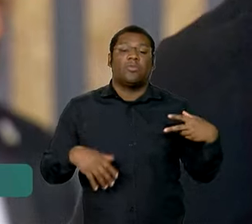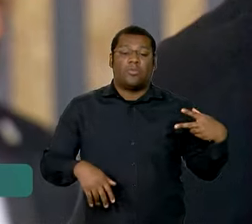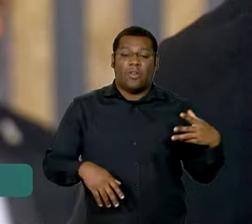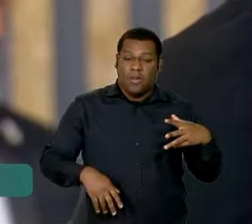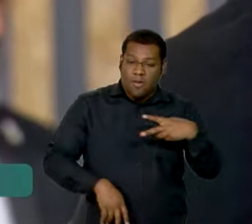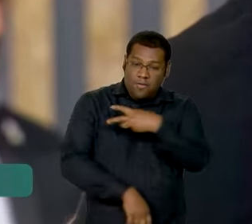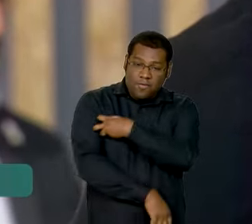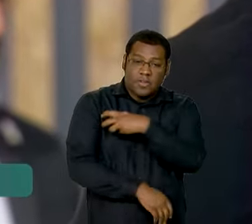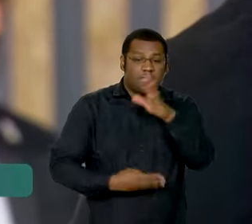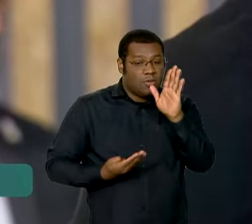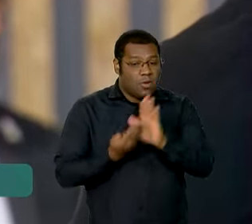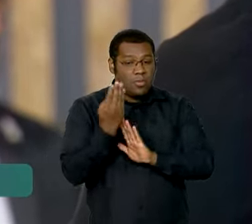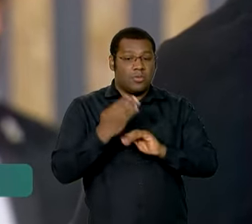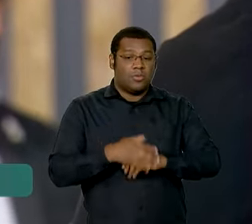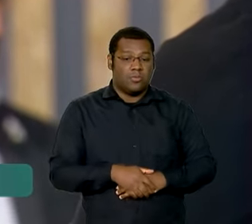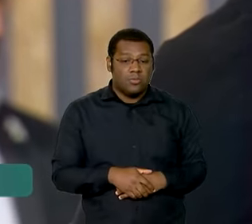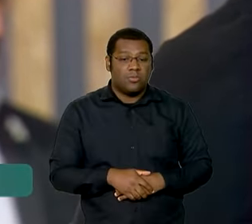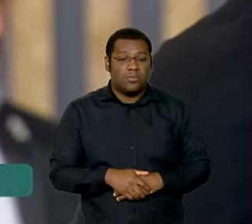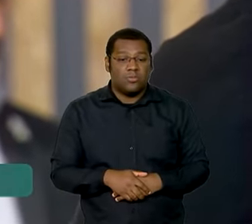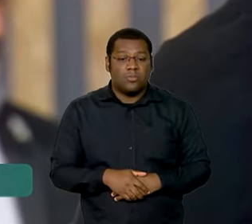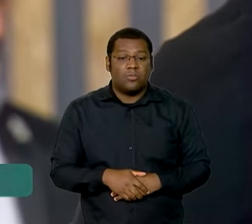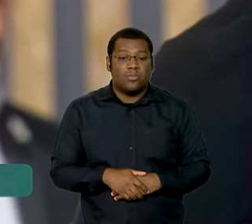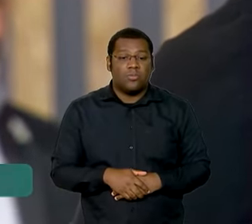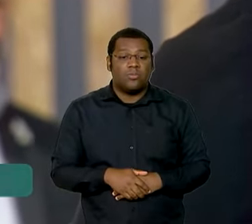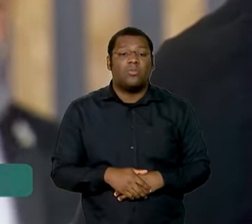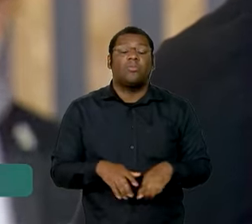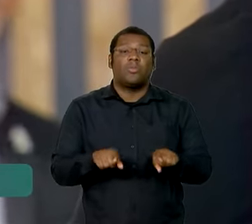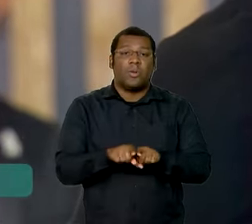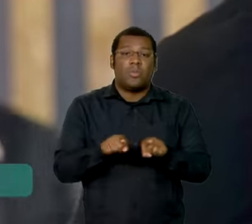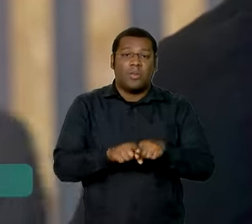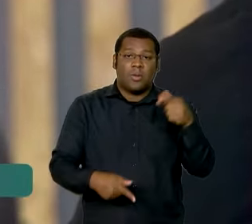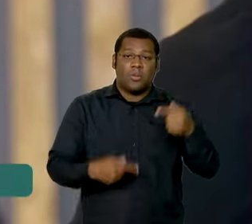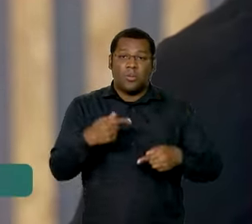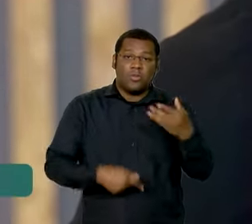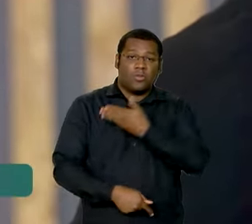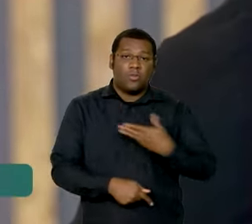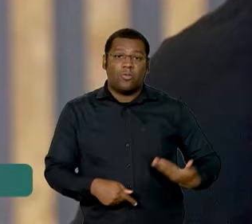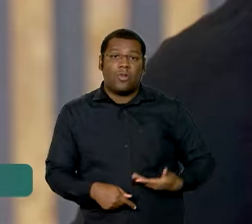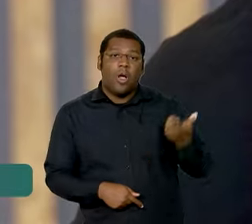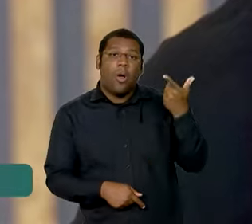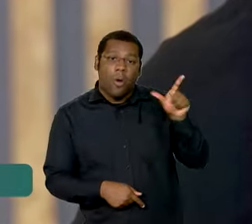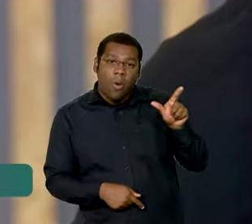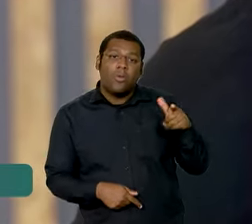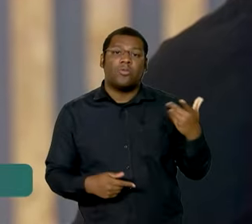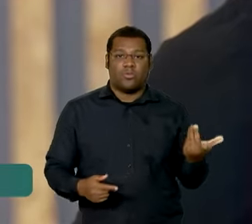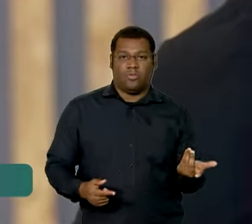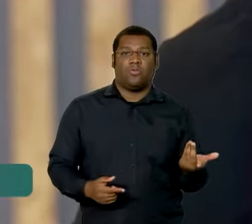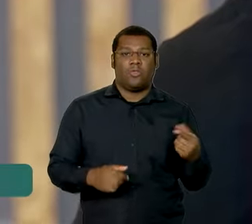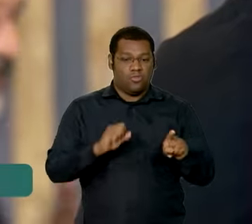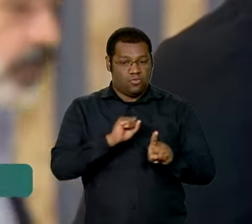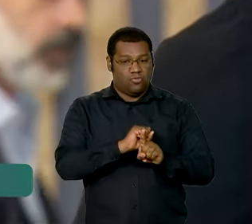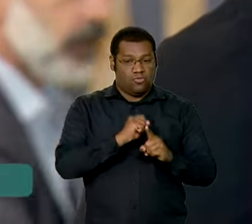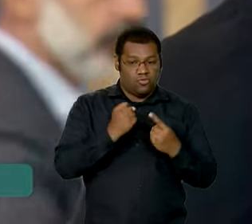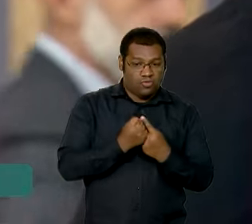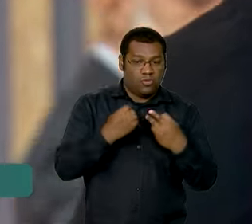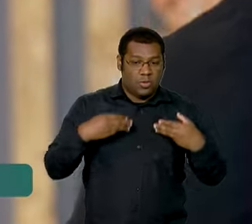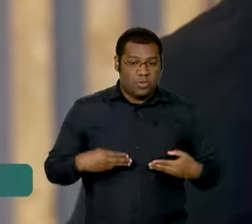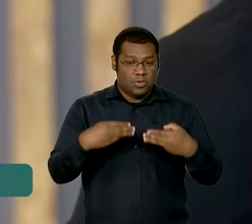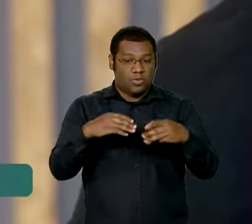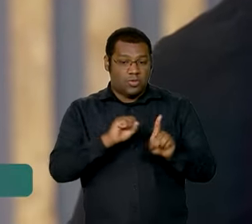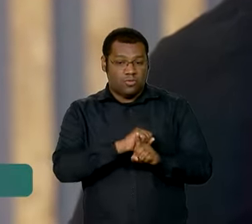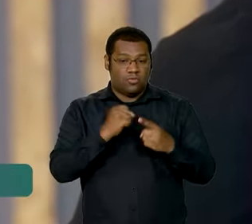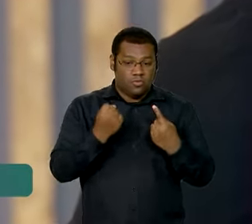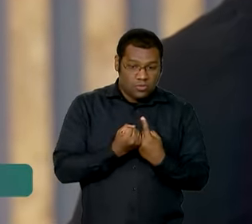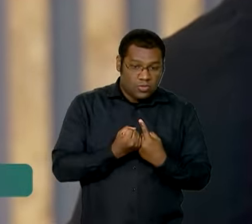vacinação. Uma recomendação também que o Unicef faz é que outras políticas públicas, por exemplo, a assistência social, tão importante, tão